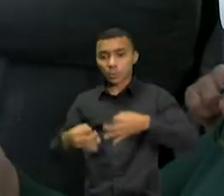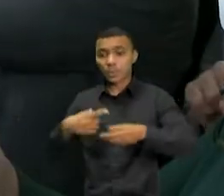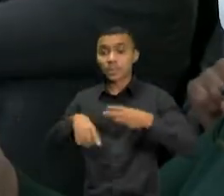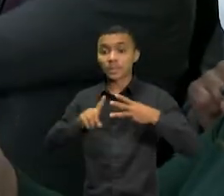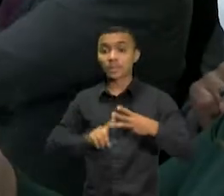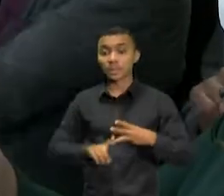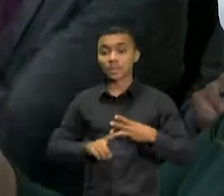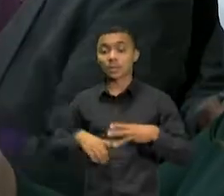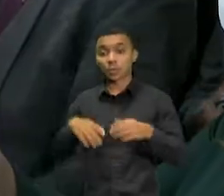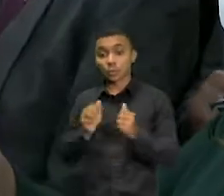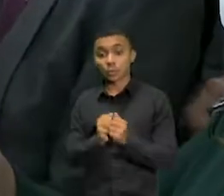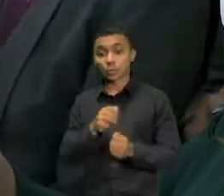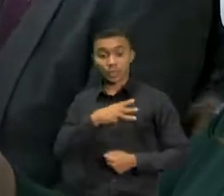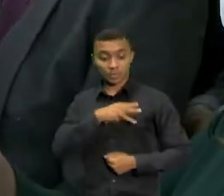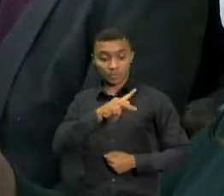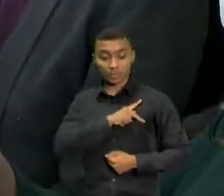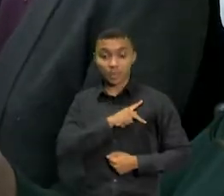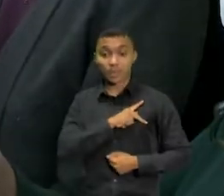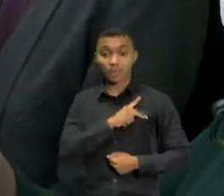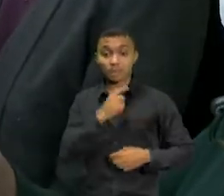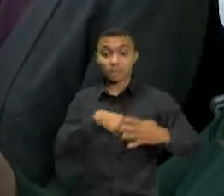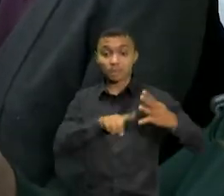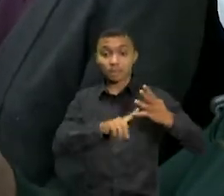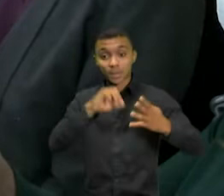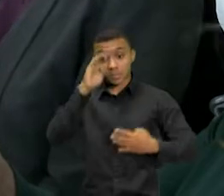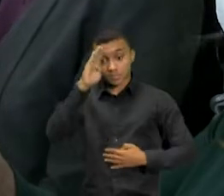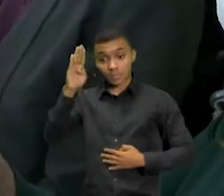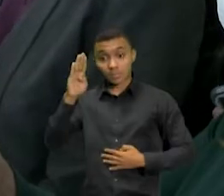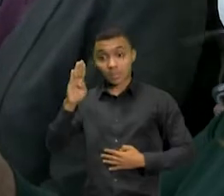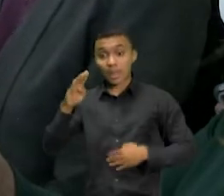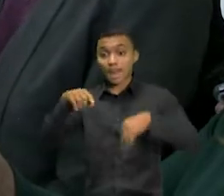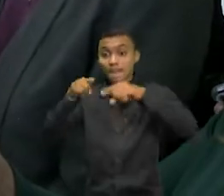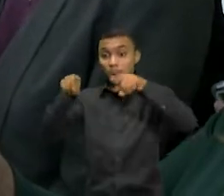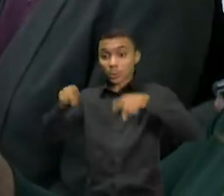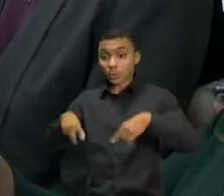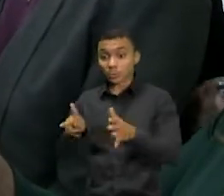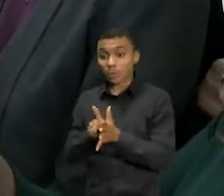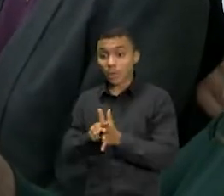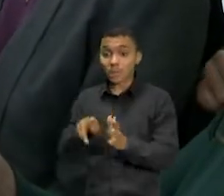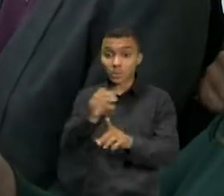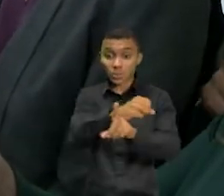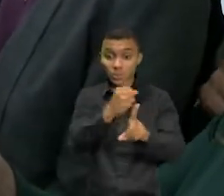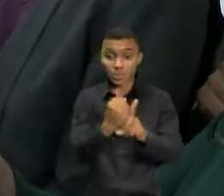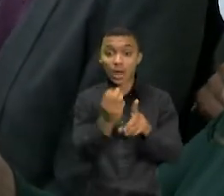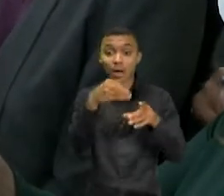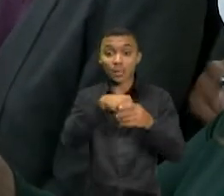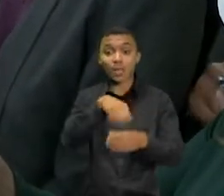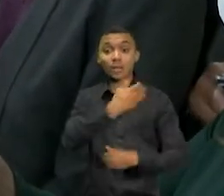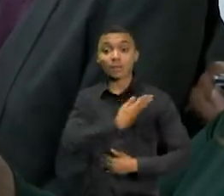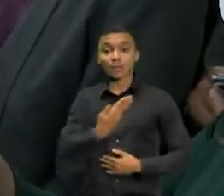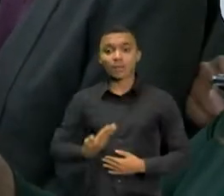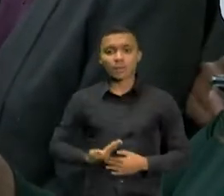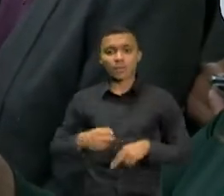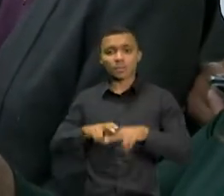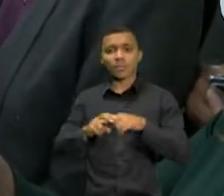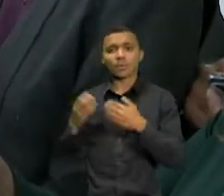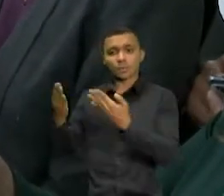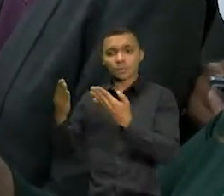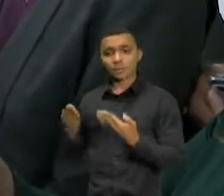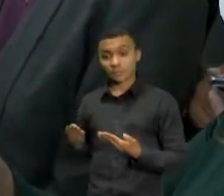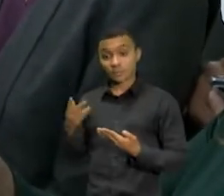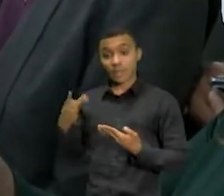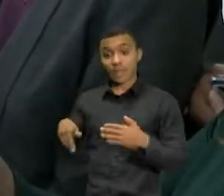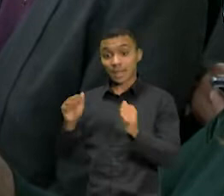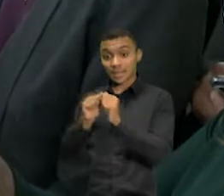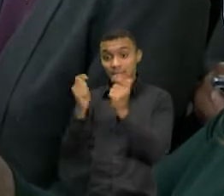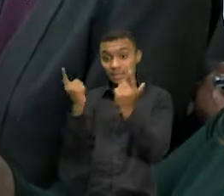Ministério Público e principalmente com a presença de ações sociais das mulheres. Então, esse equipamento aqui na Assembleia se soma a uma